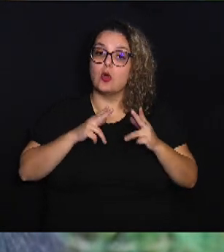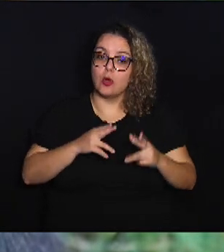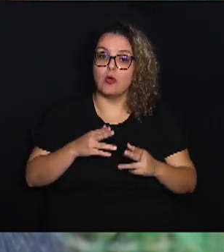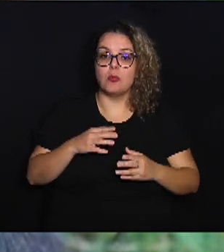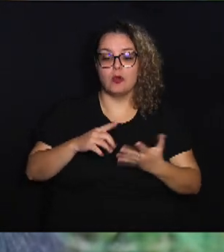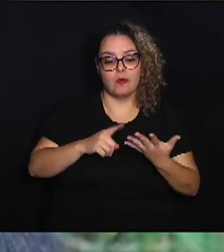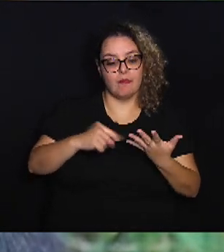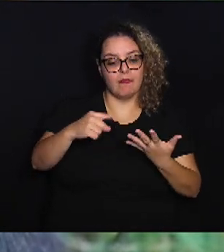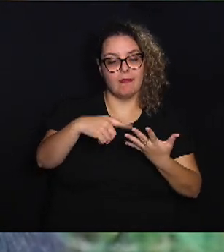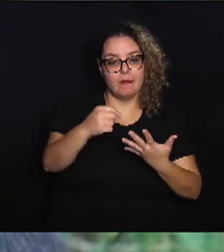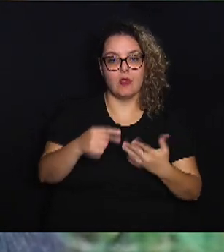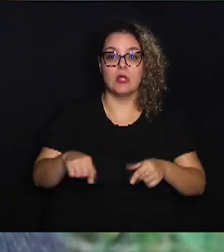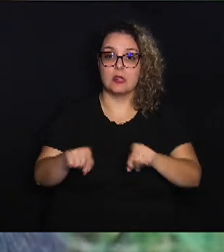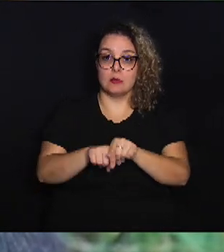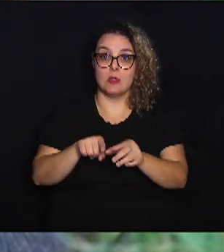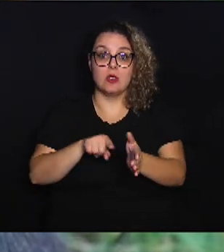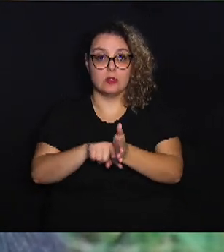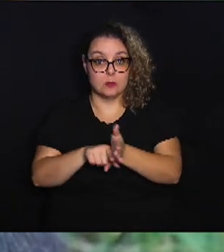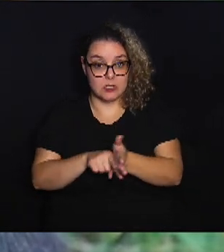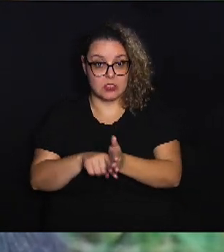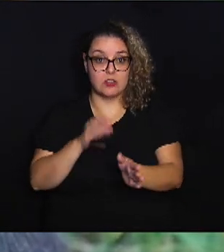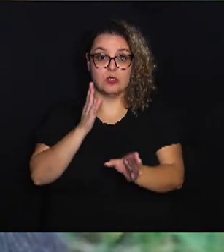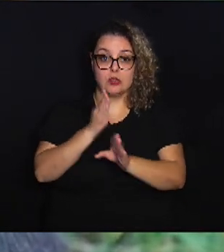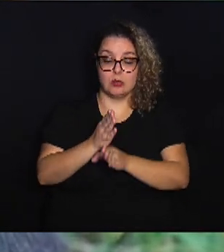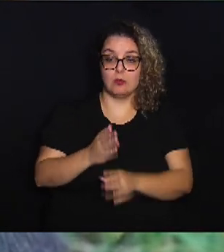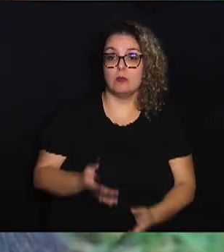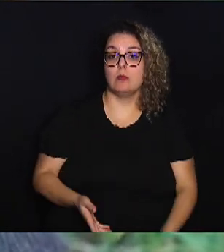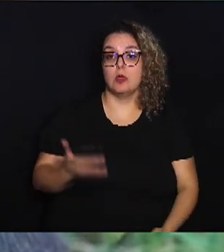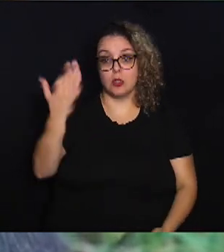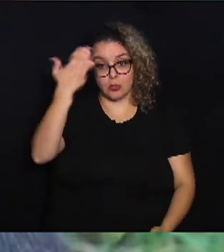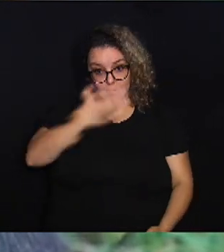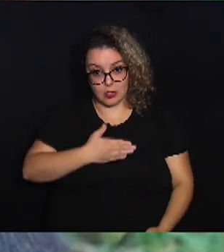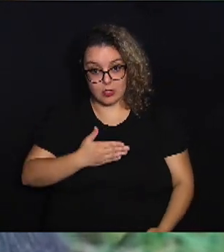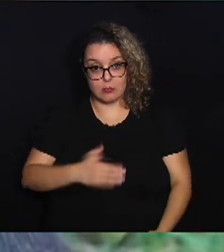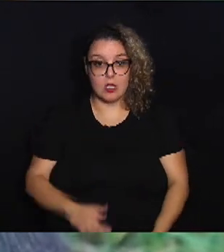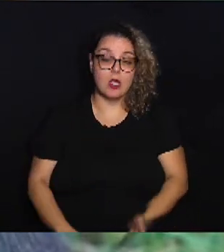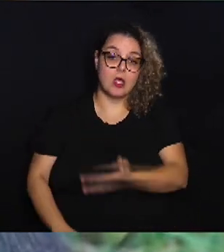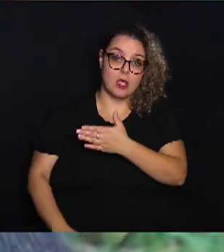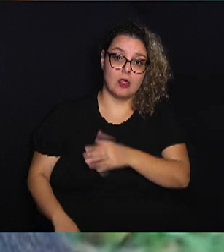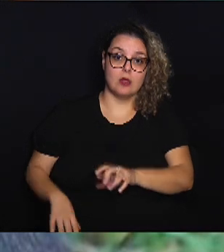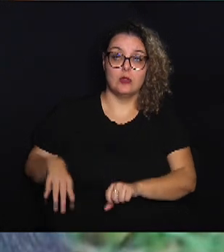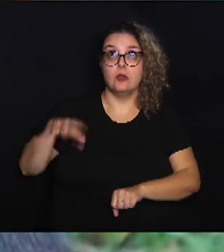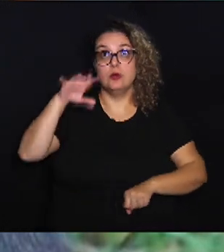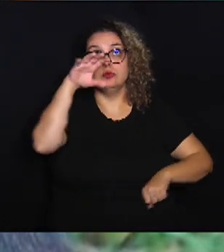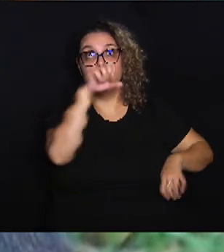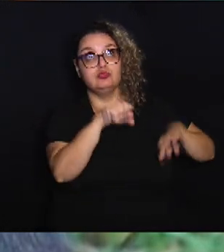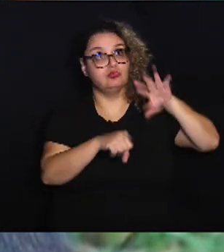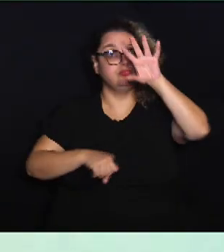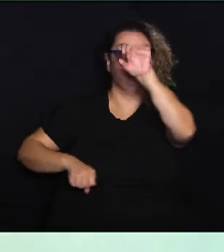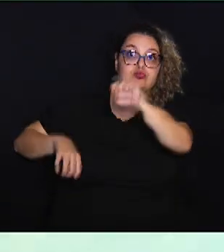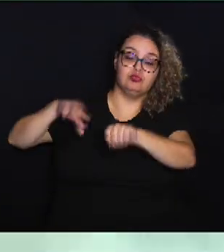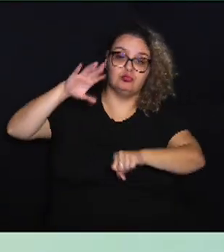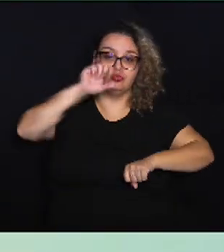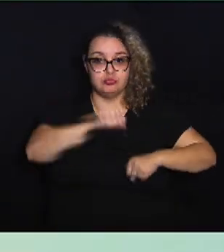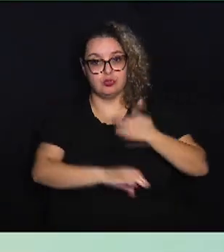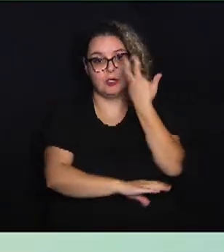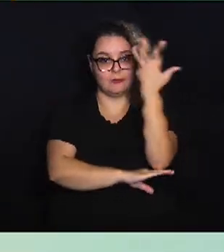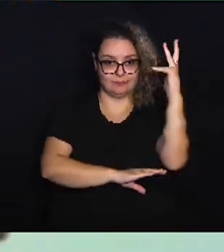Além disso, os pesquisadores encontraram evidências de que eles eram escaladores habilidosos de árvores.